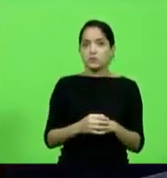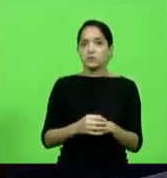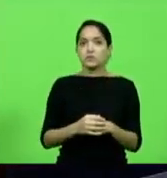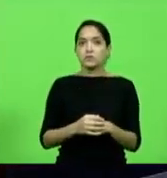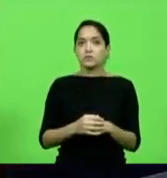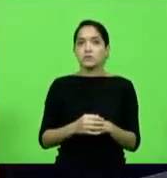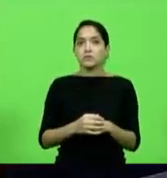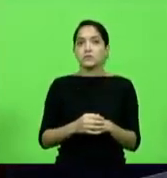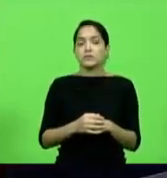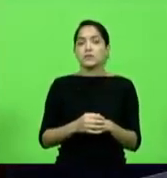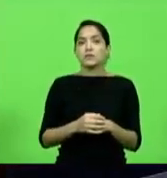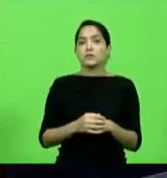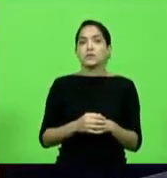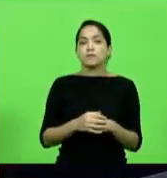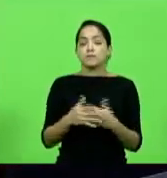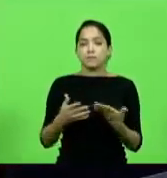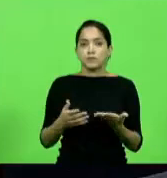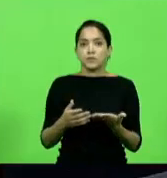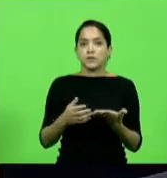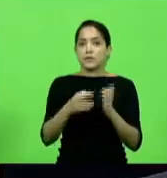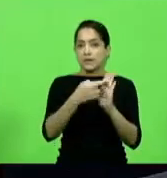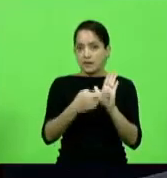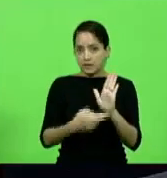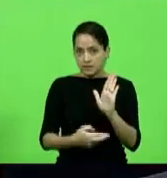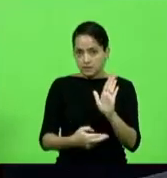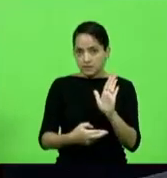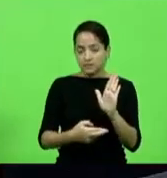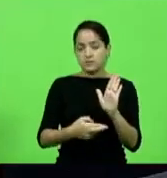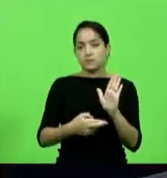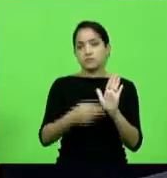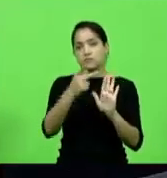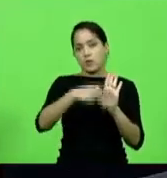que dá redação ao projeto